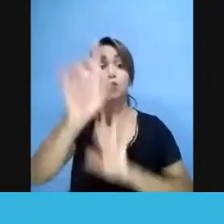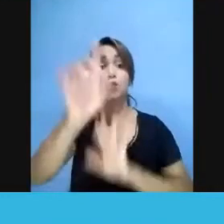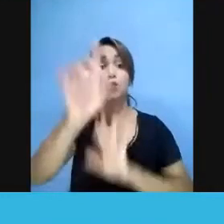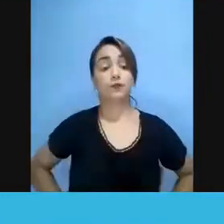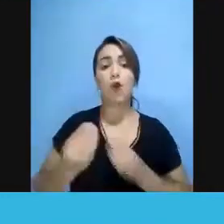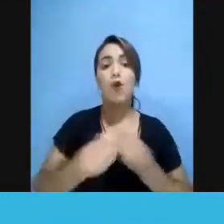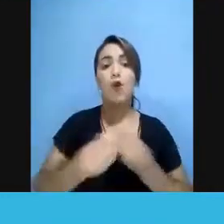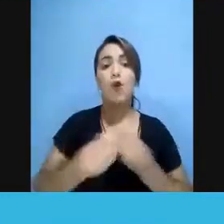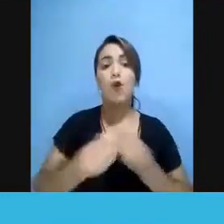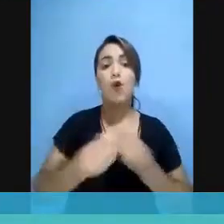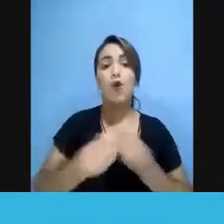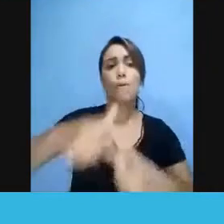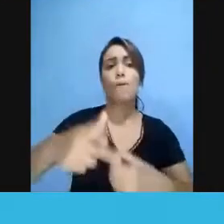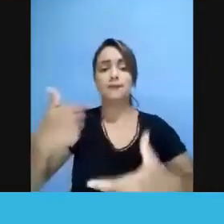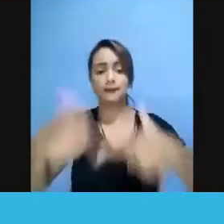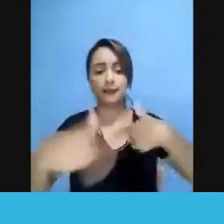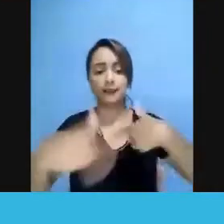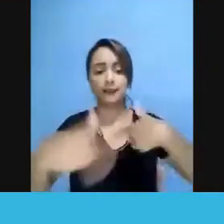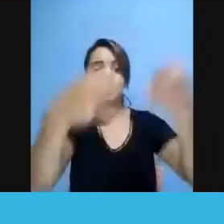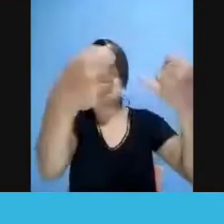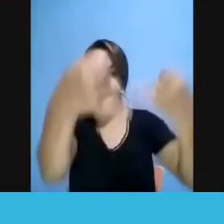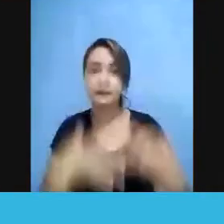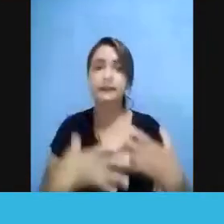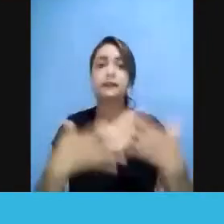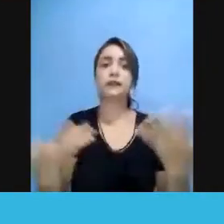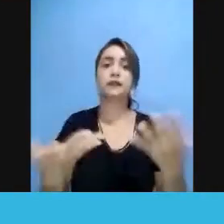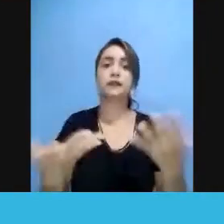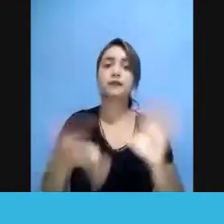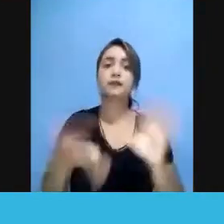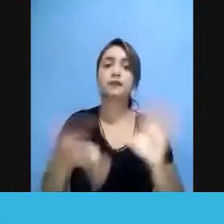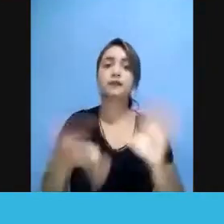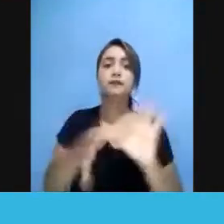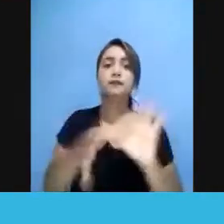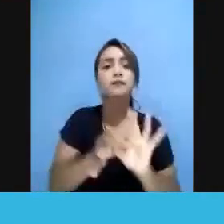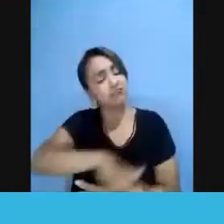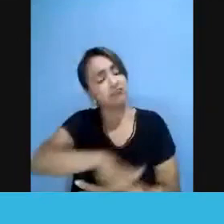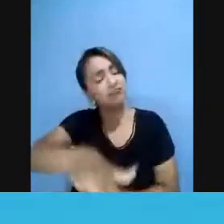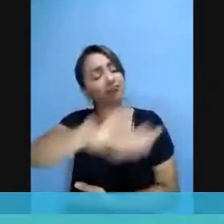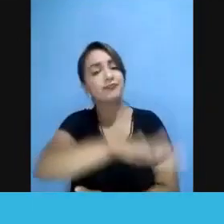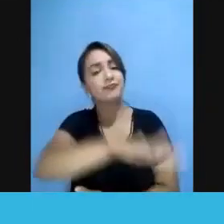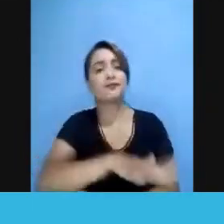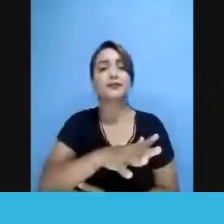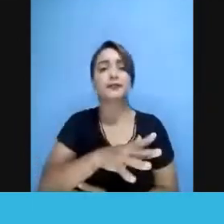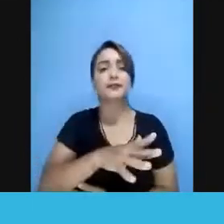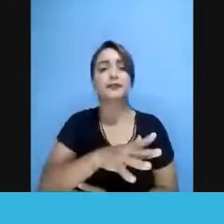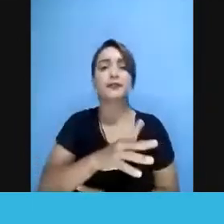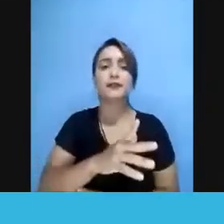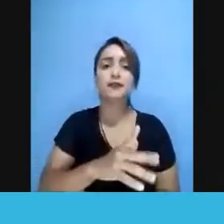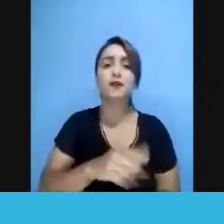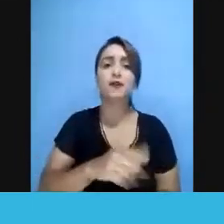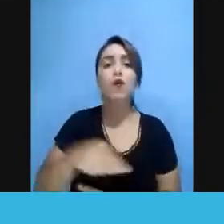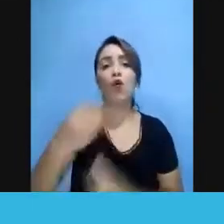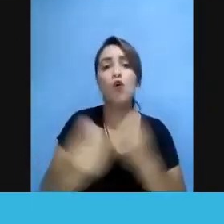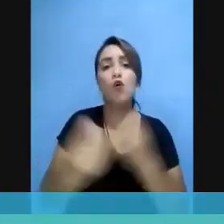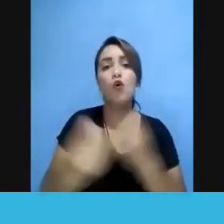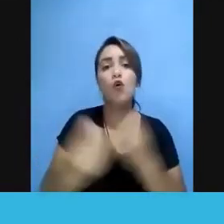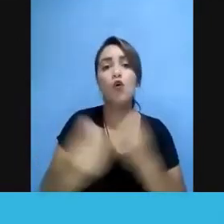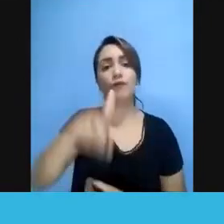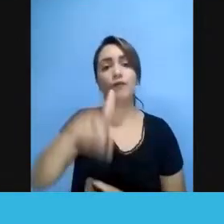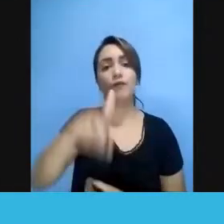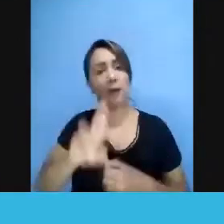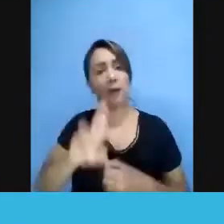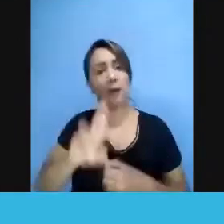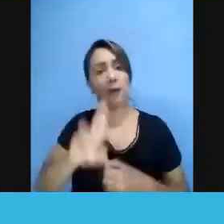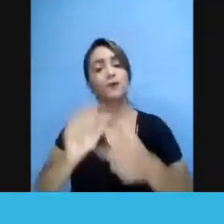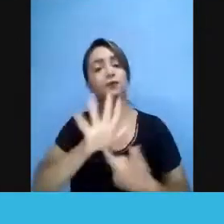e que aí, portanto, deixa aberto esse espaço, da forma que você achar melhor, poder apresentar aí o que você